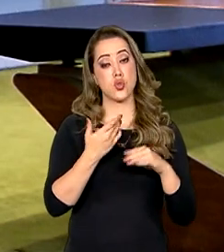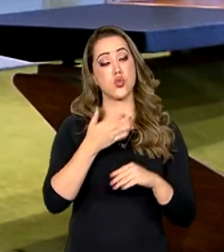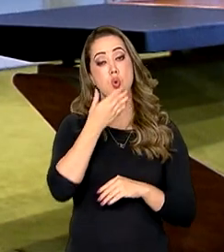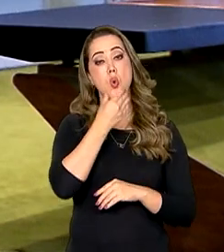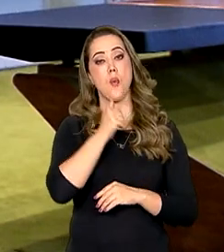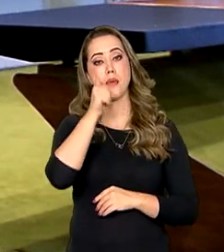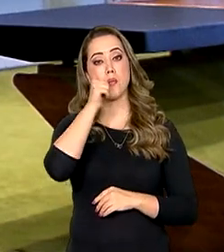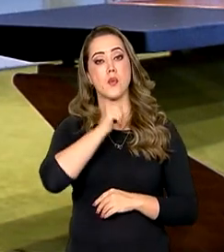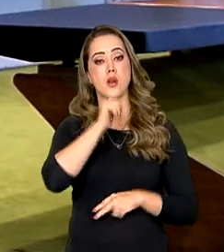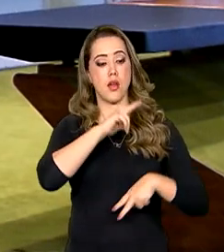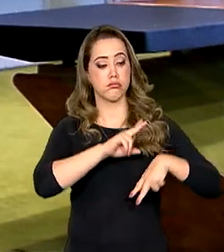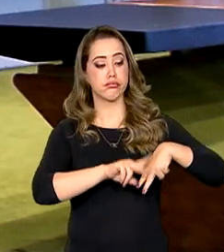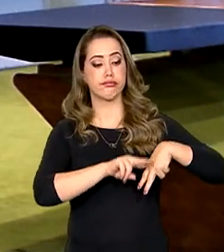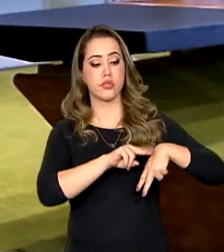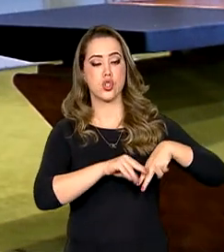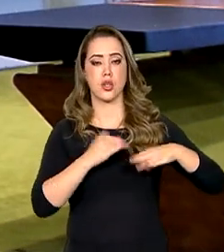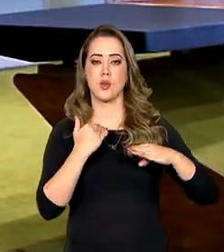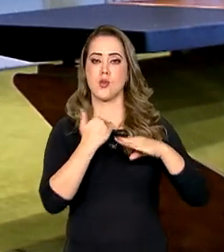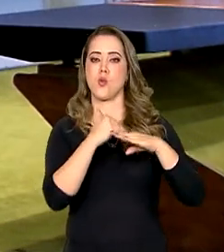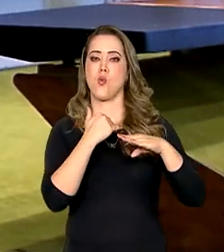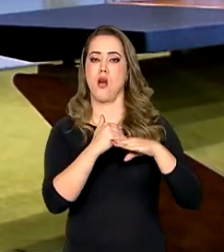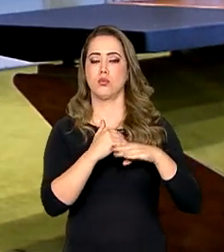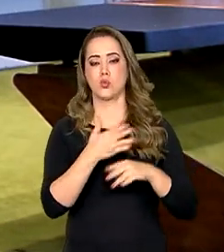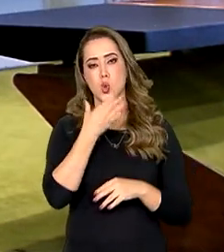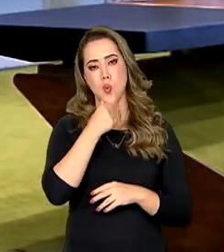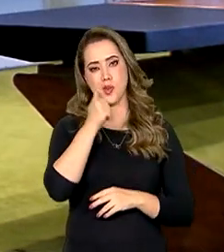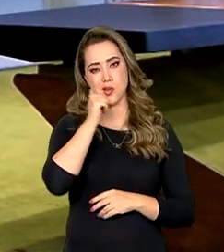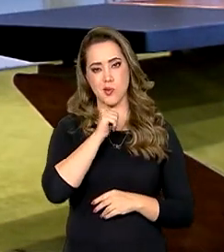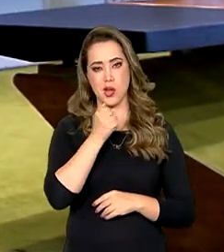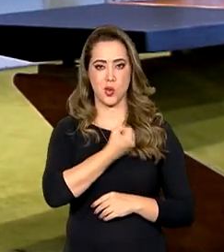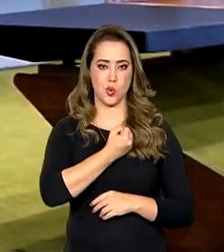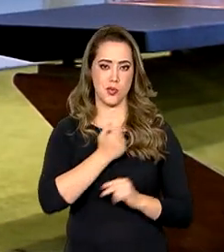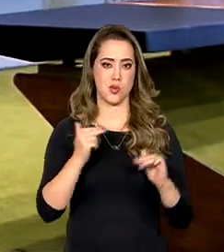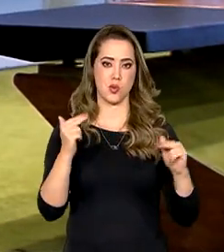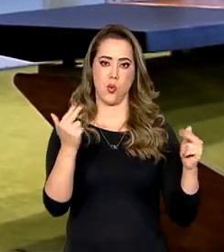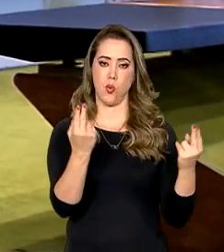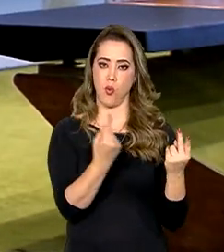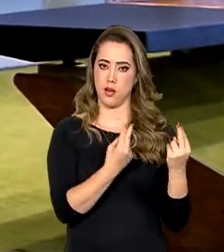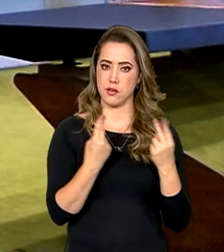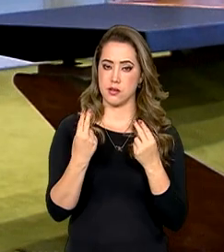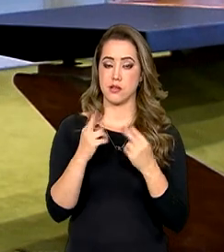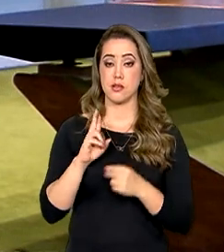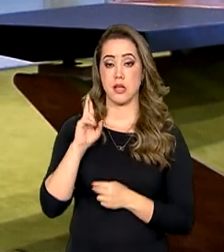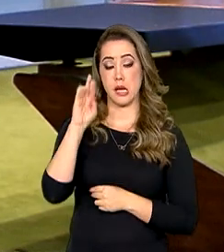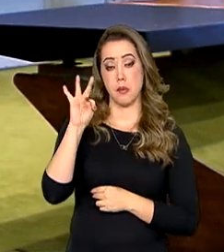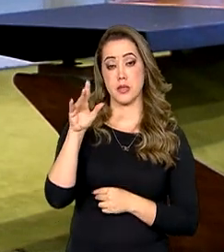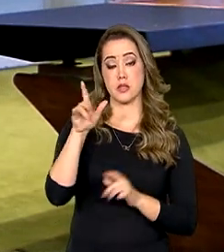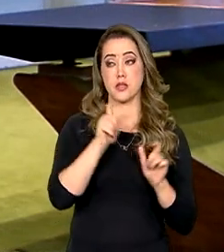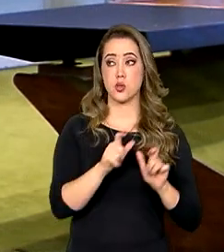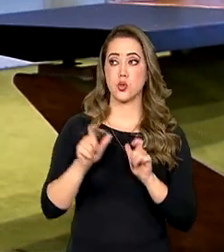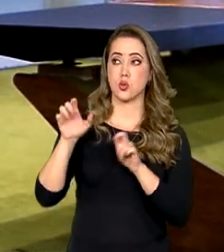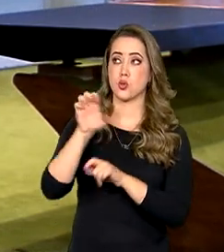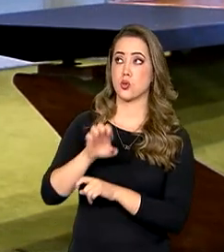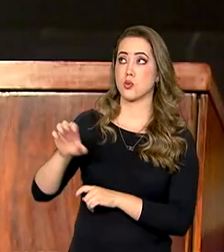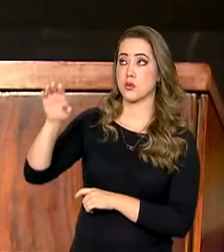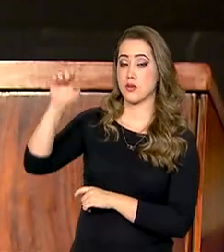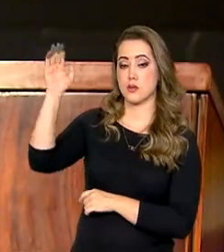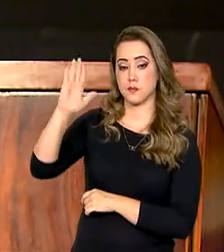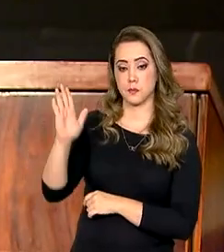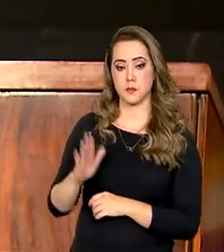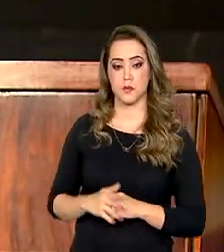ou seja, o mesmo número de mulheres e homens e representantes de todas as regiões do país.